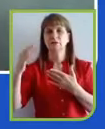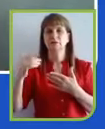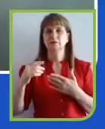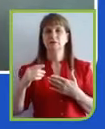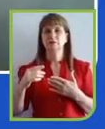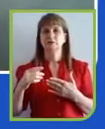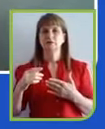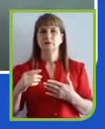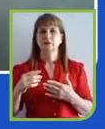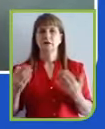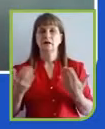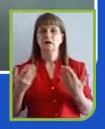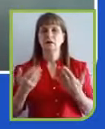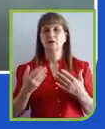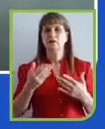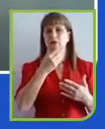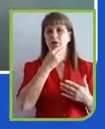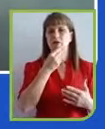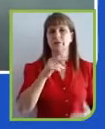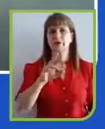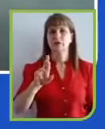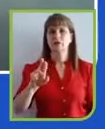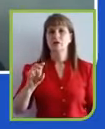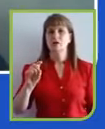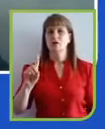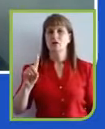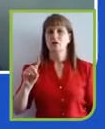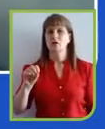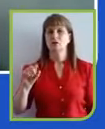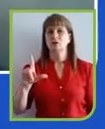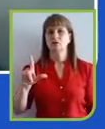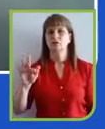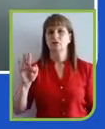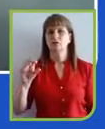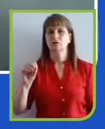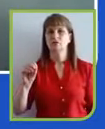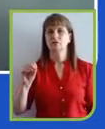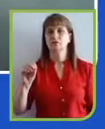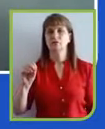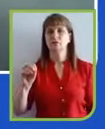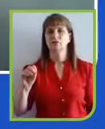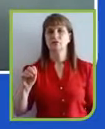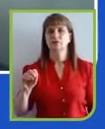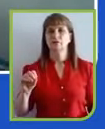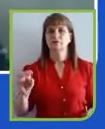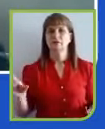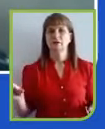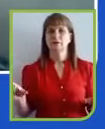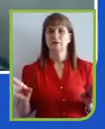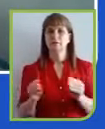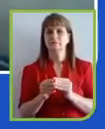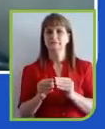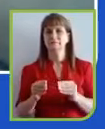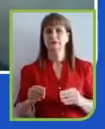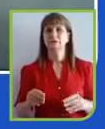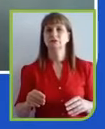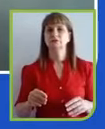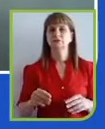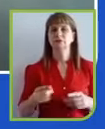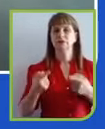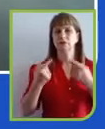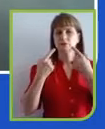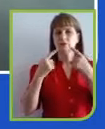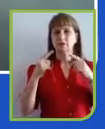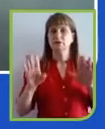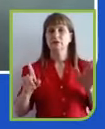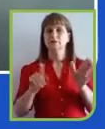Rodolfo Ciró. Rodolfo, fecha aí então os comentários, e a gente já vai para as perguntas, já estão chegando aqui as perguntas já